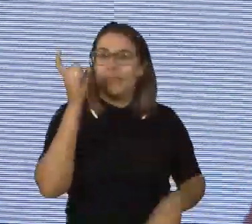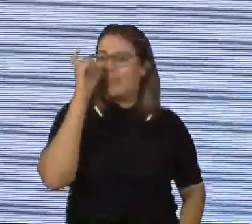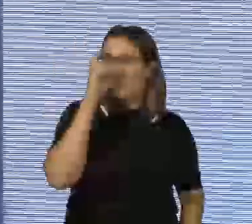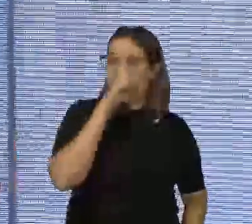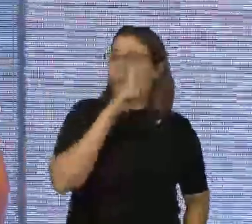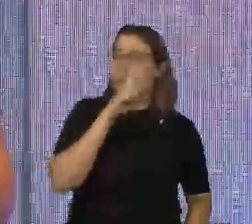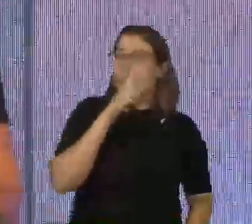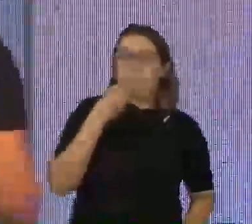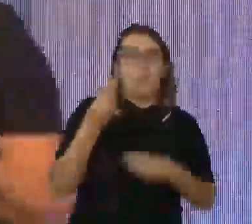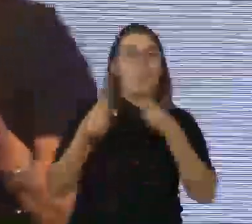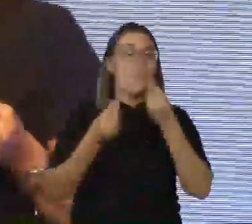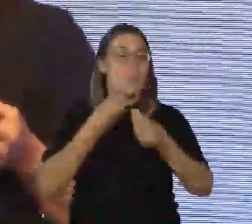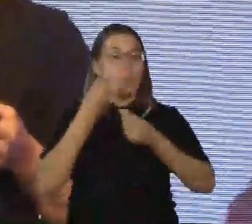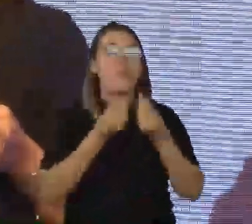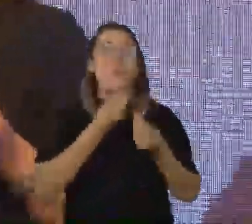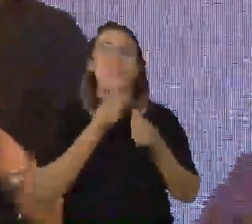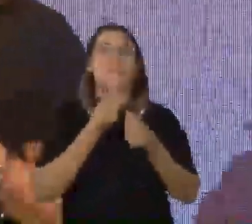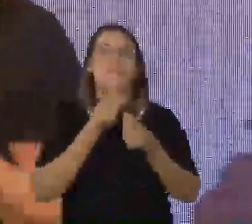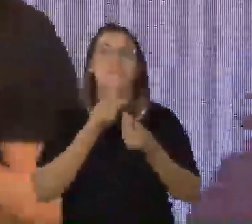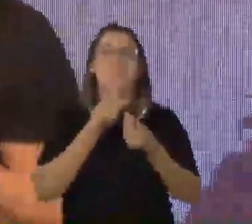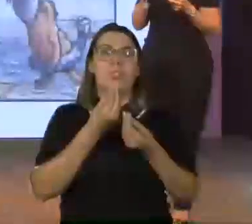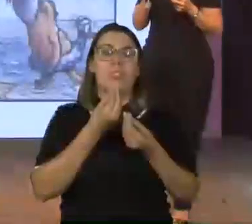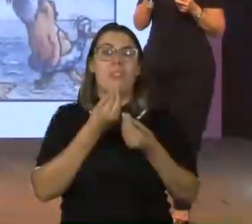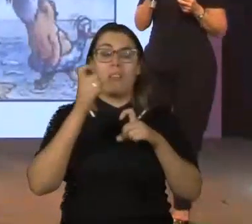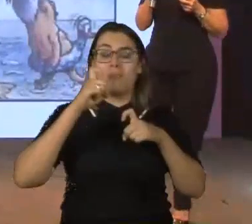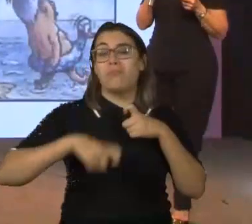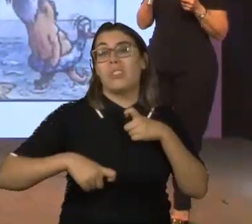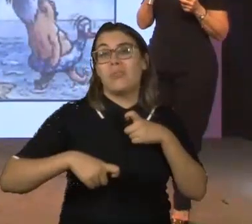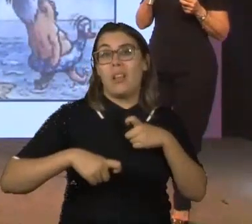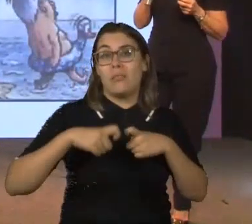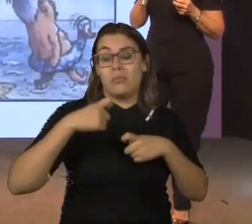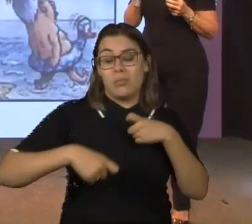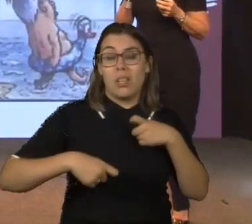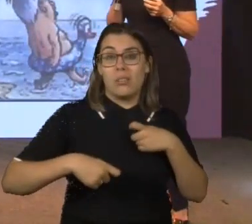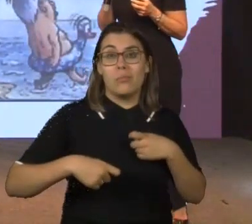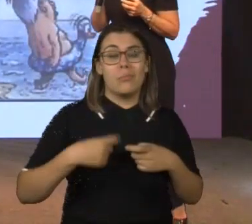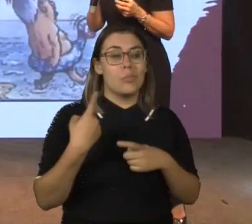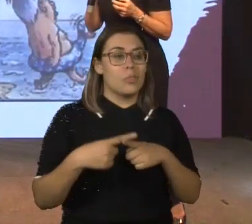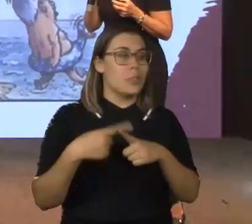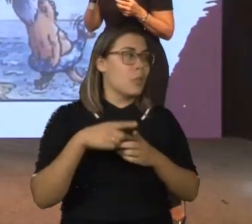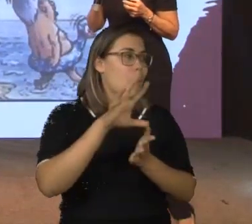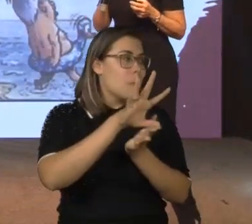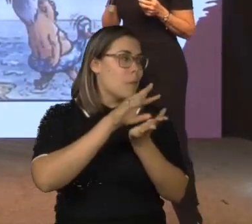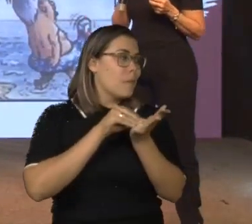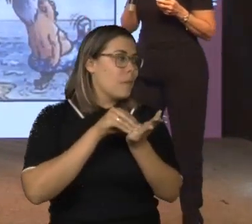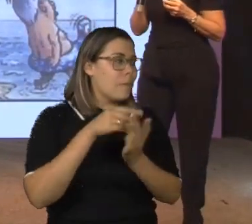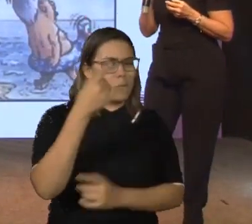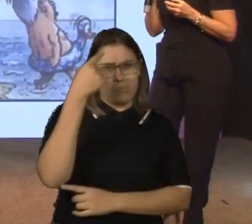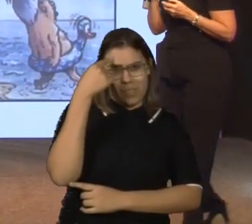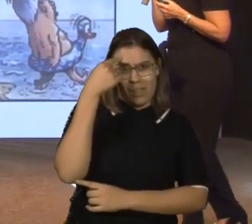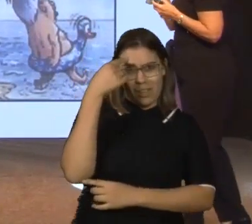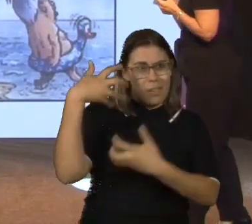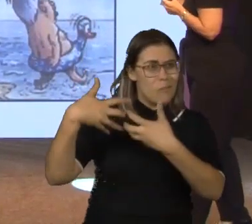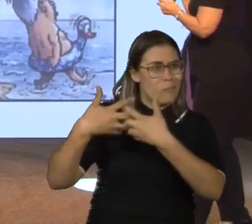a gente falar sobre sexualidade. E foi muito interessante, porque aí eu comprei a ideia do Alex. Viu, Alex? Vamos descomplicar?